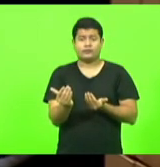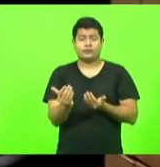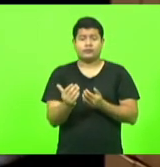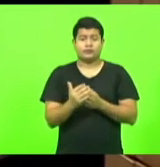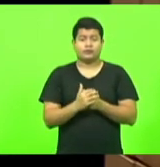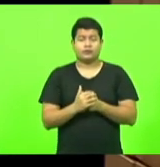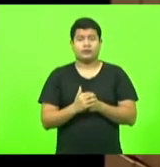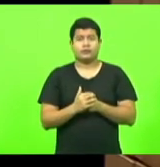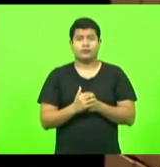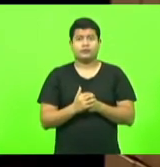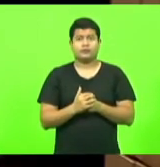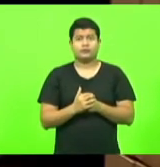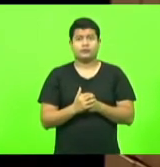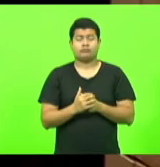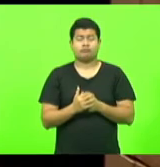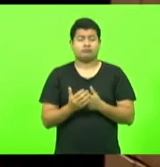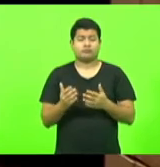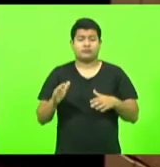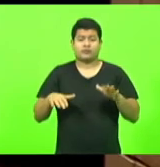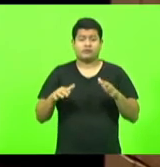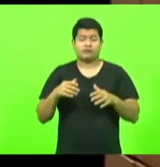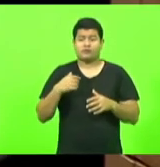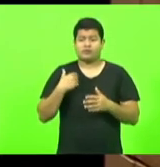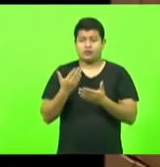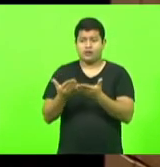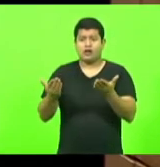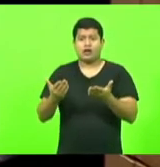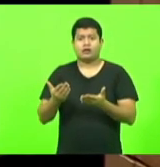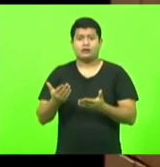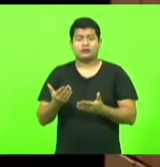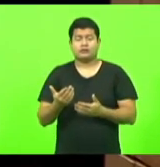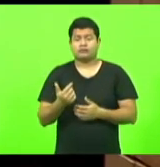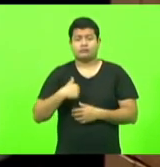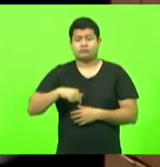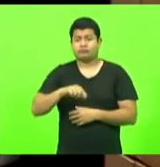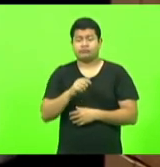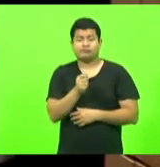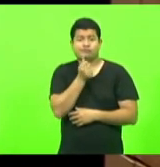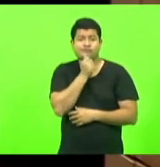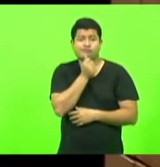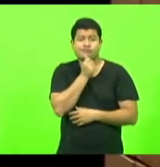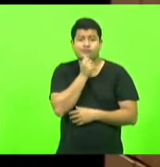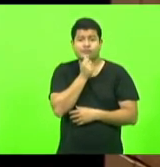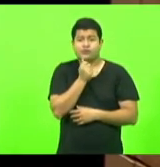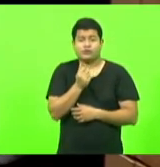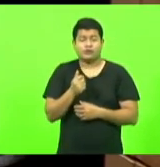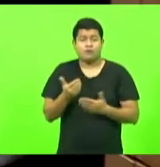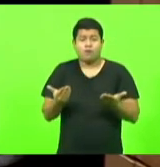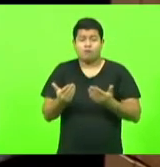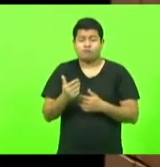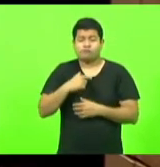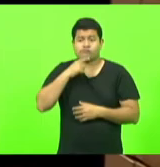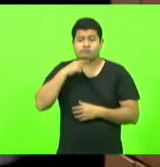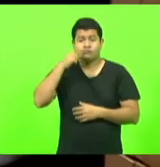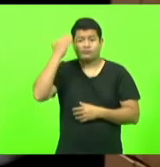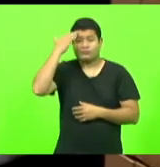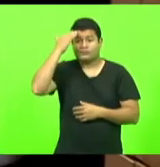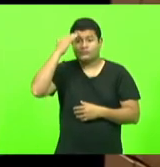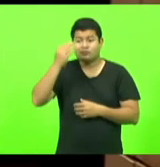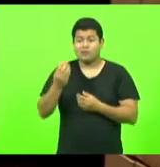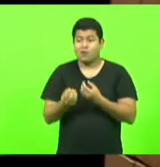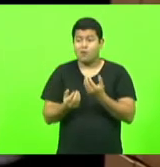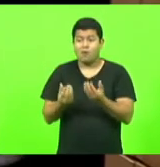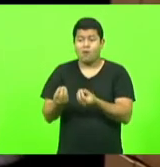por razões que nós desconhecemos e que são incompreensíveis mas